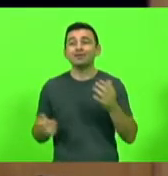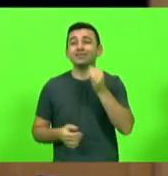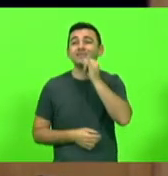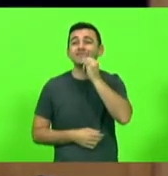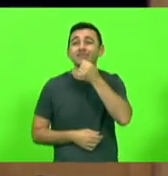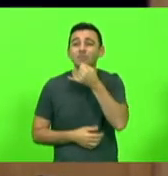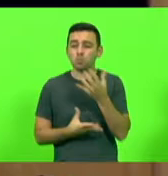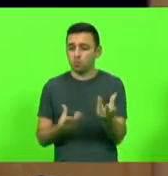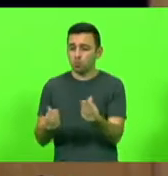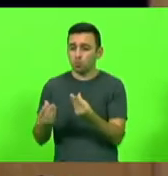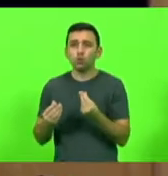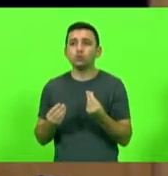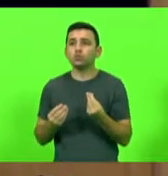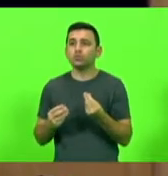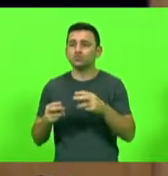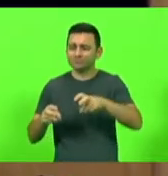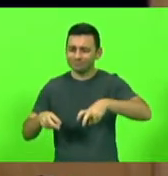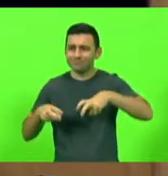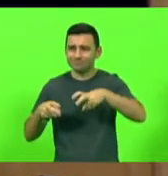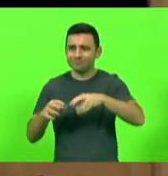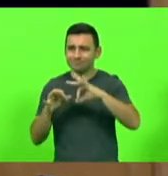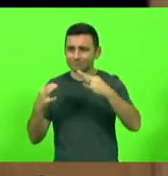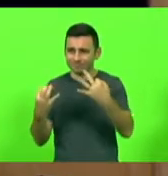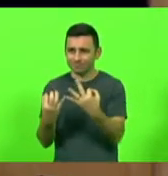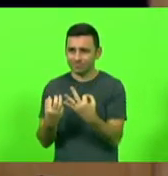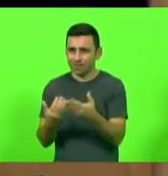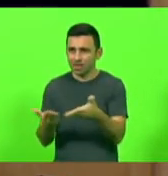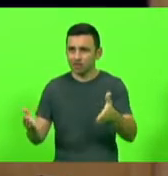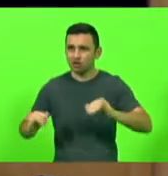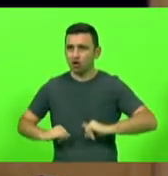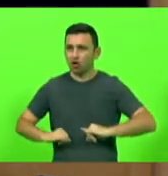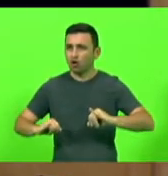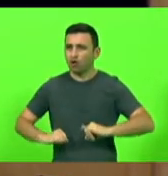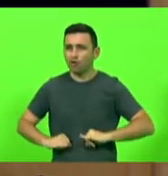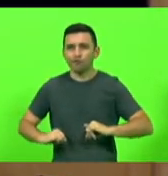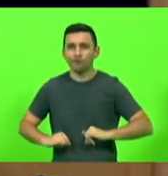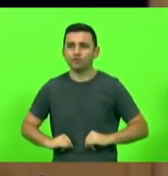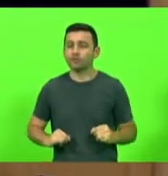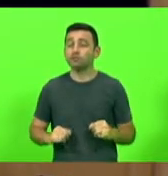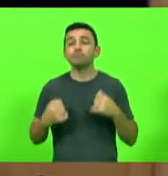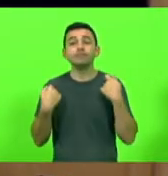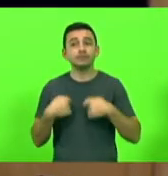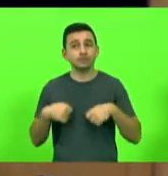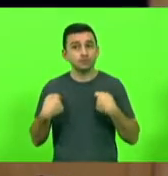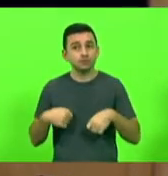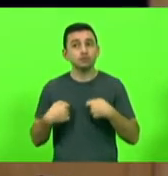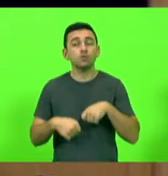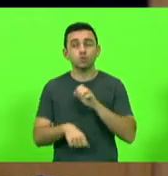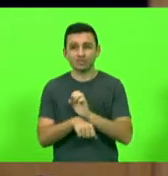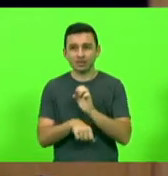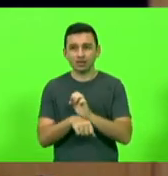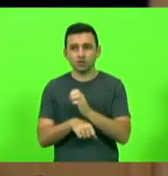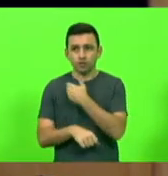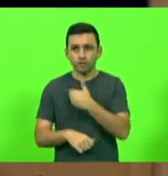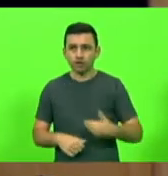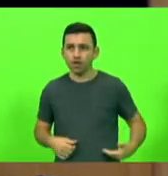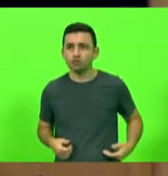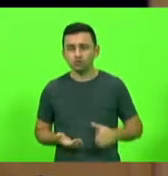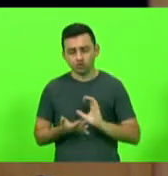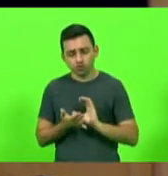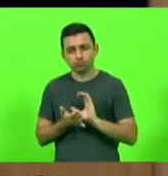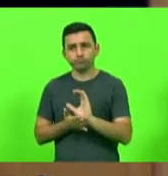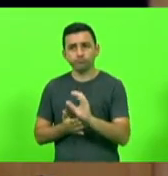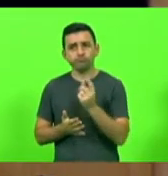agricultores estão sofrendo. Dessa forma, é fundamental que o Estado disponibilize mais recursos